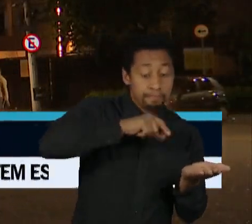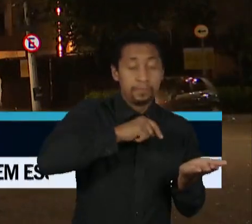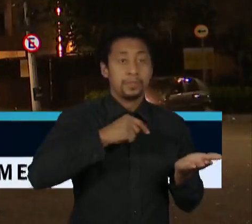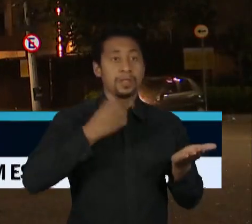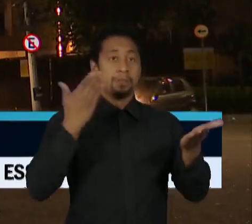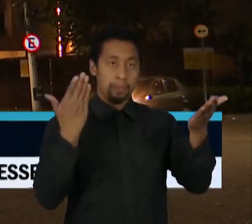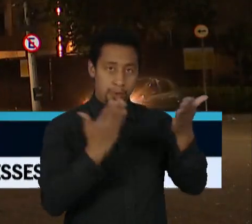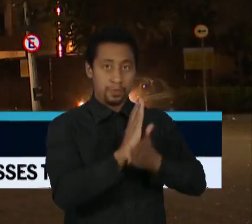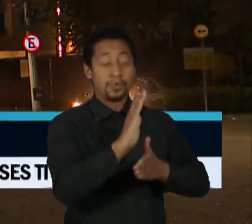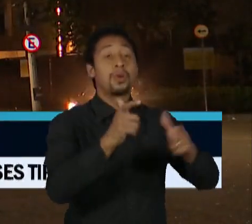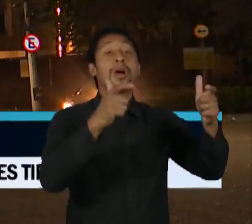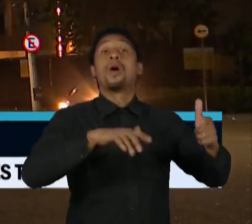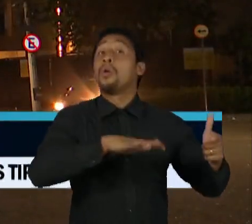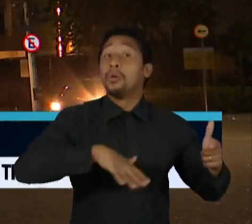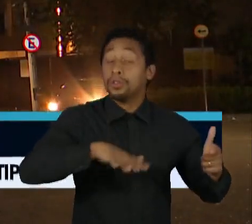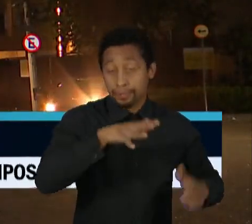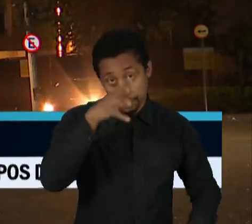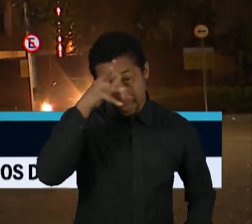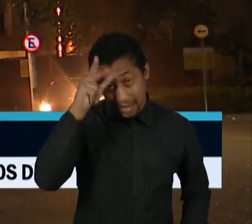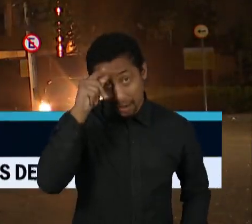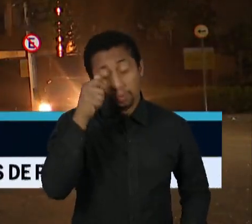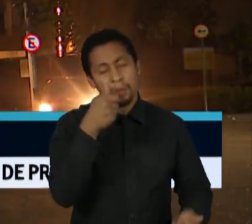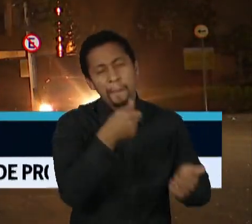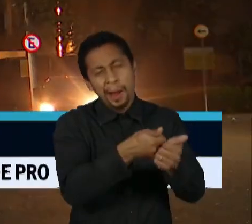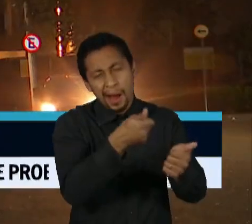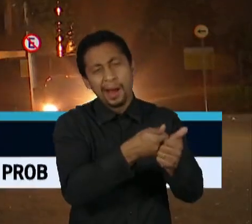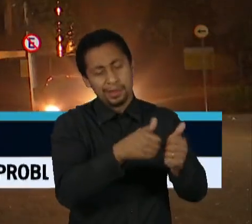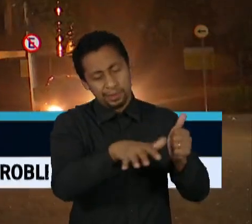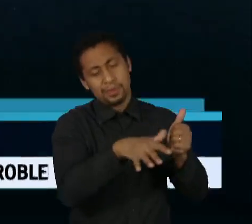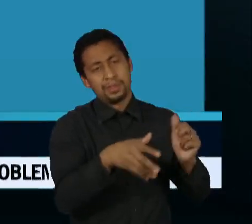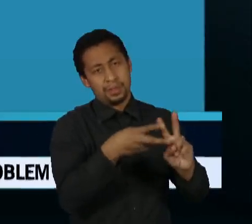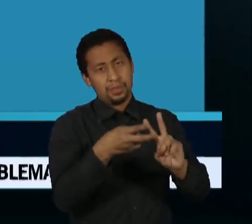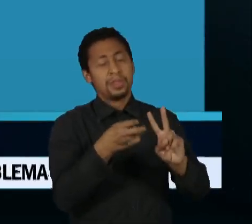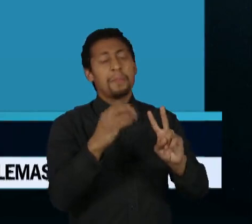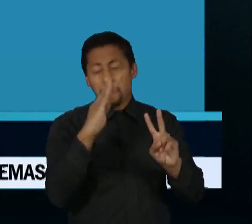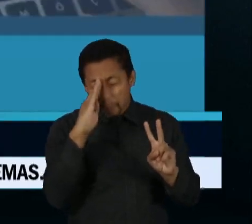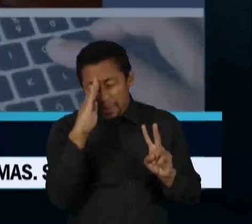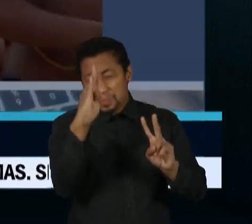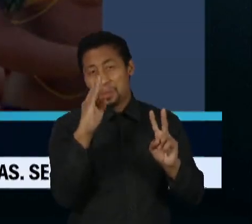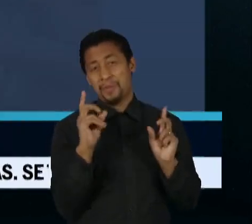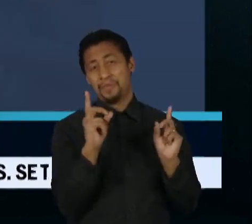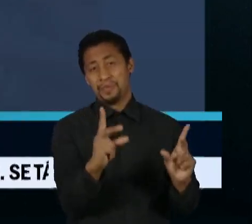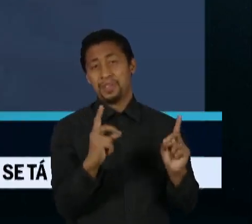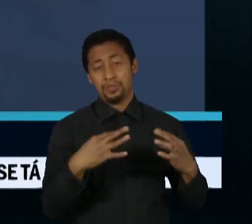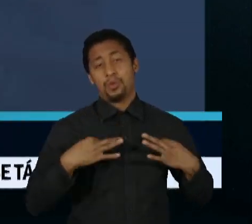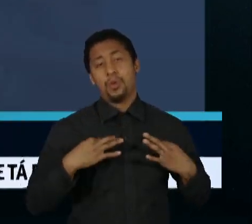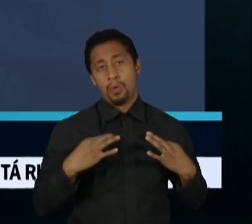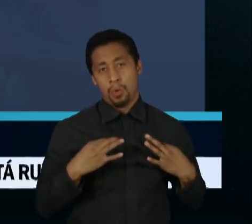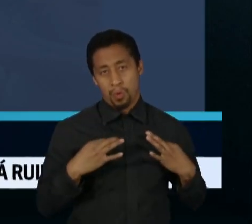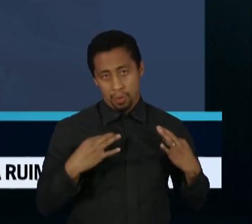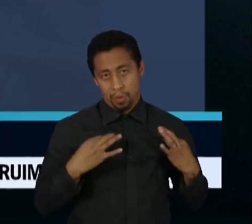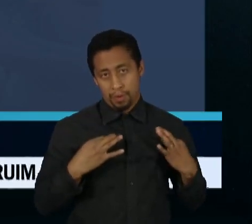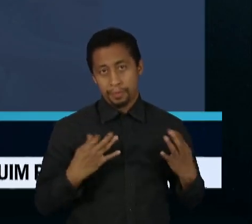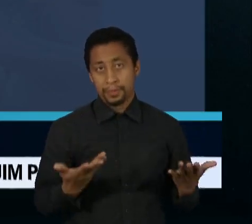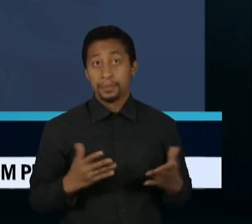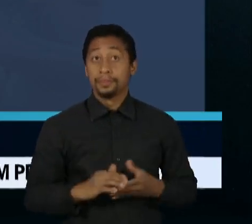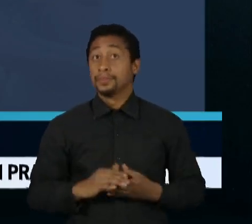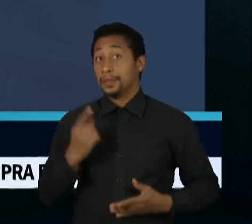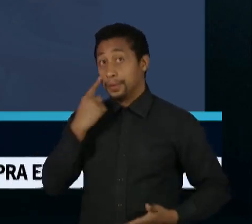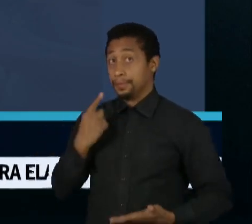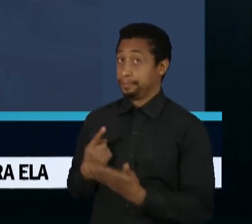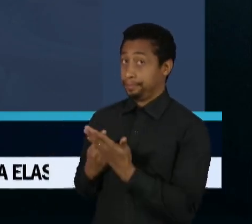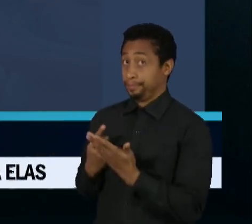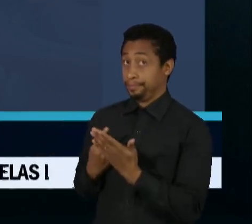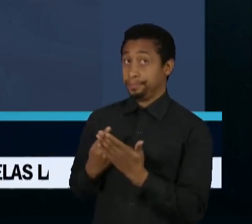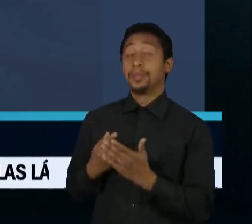aldeias. Uma delas tem a venda de roupas como principal atividade. Segundo a reportagem, o governo Bolsonaro desembolsou ainda